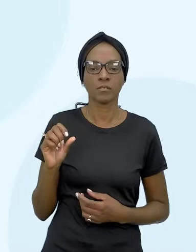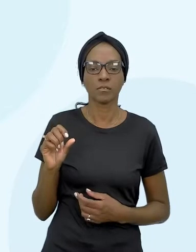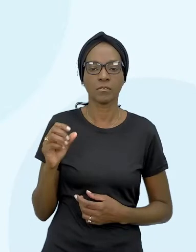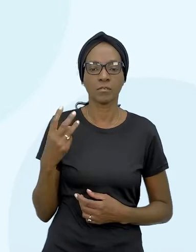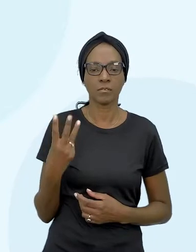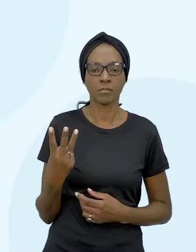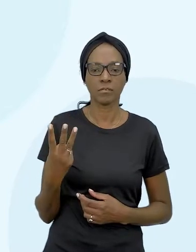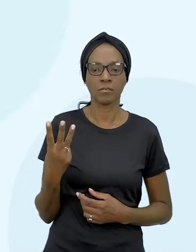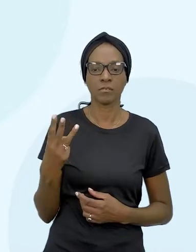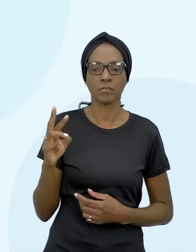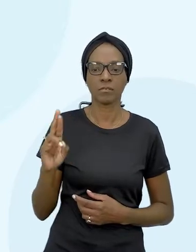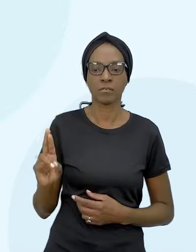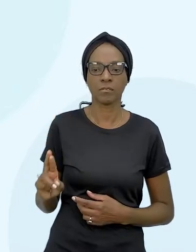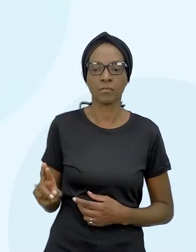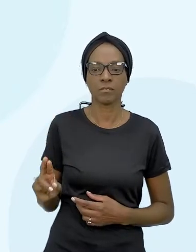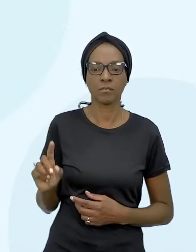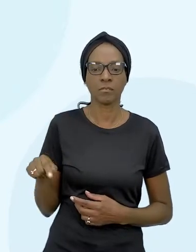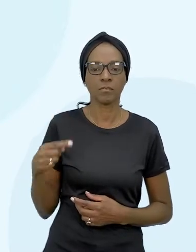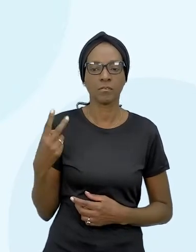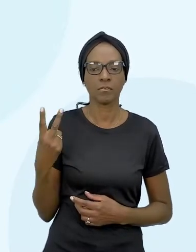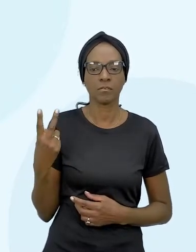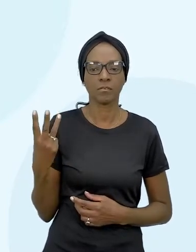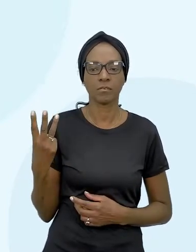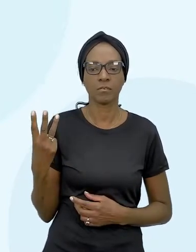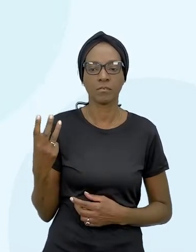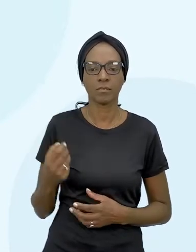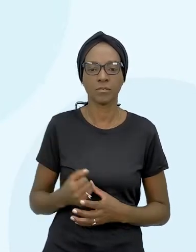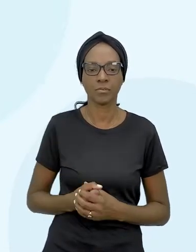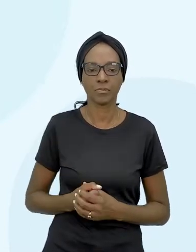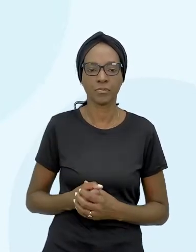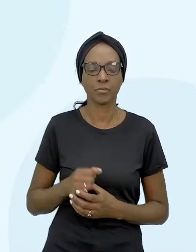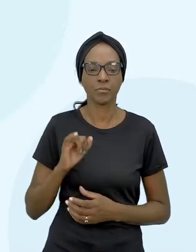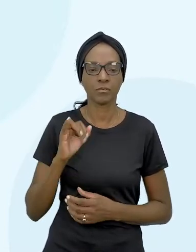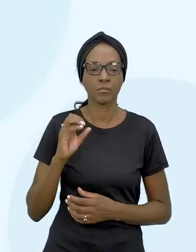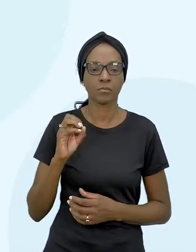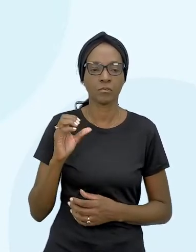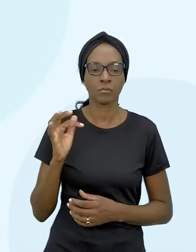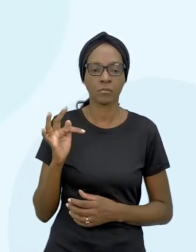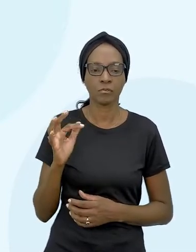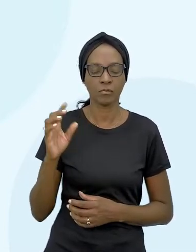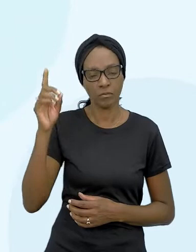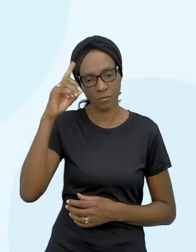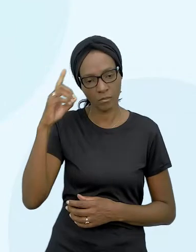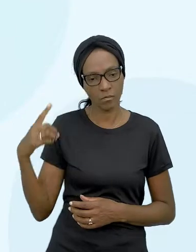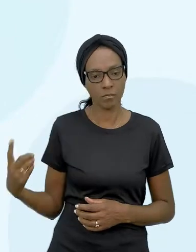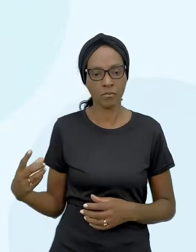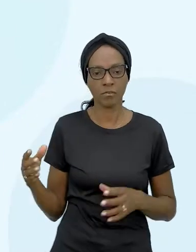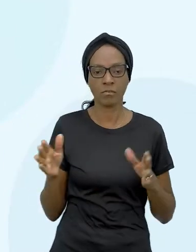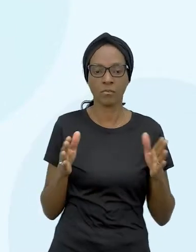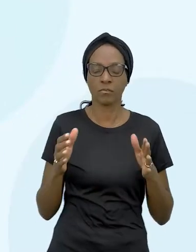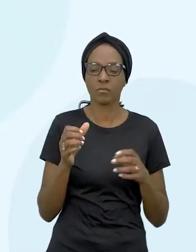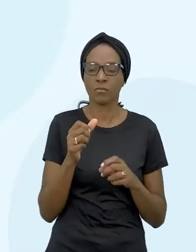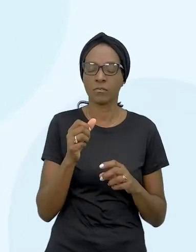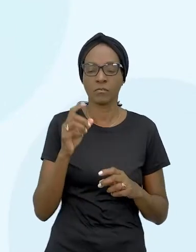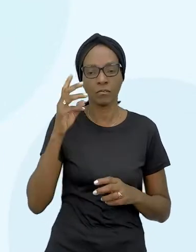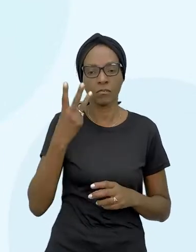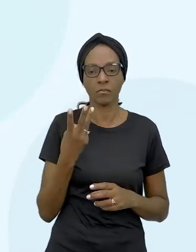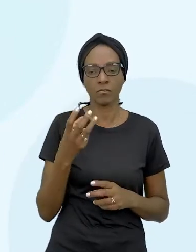$3,23. E o IOF diário pra 30 dias, nós vamos pegar o 0